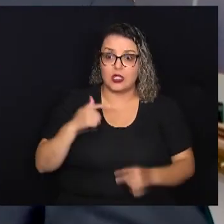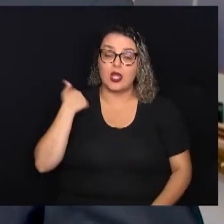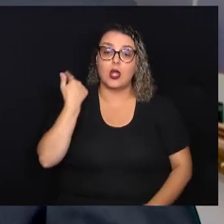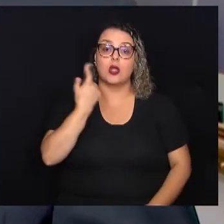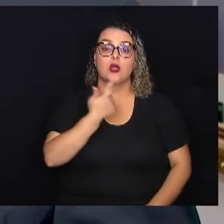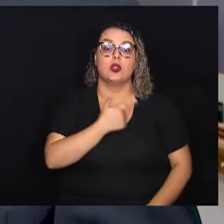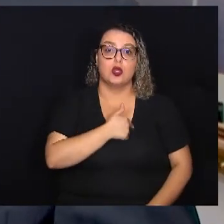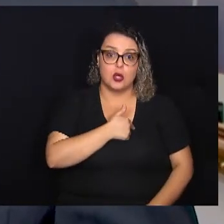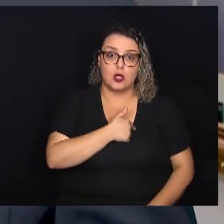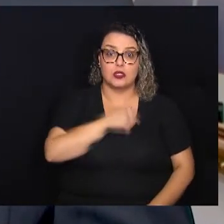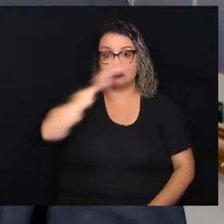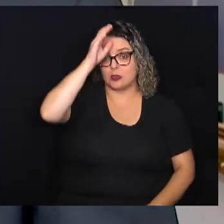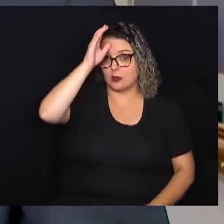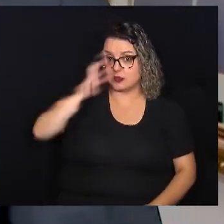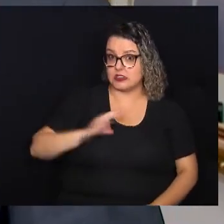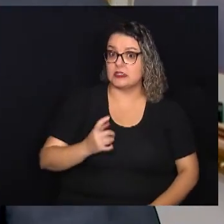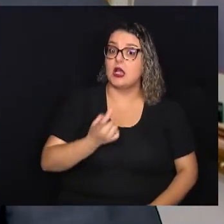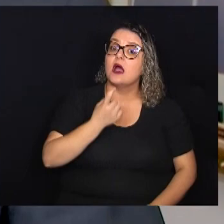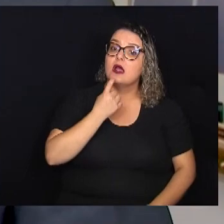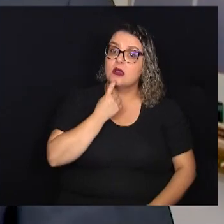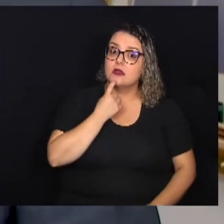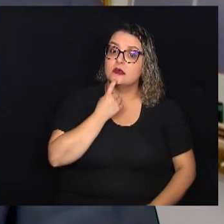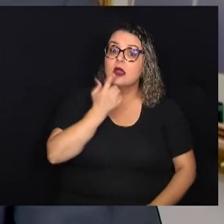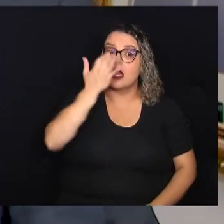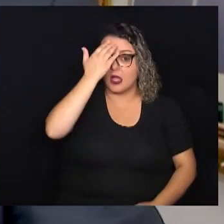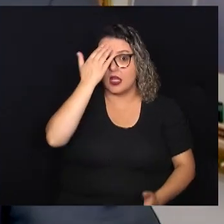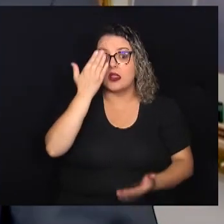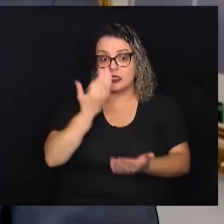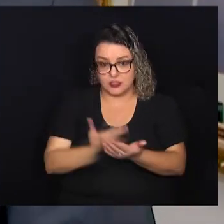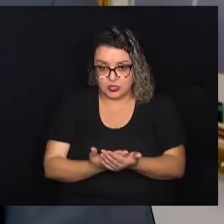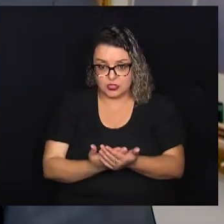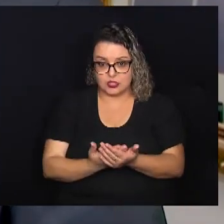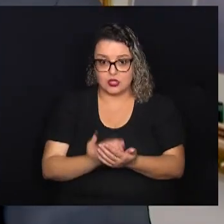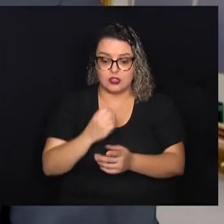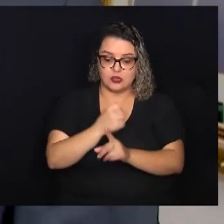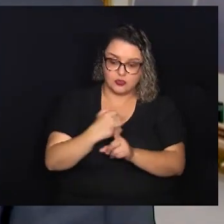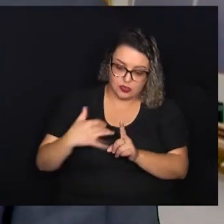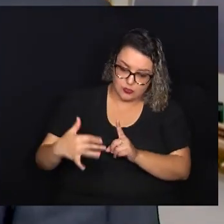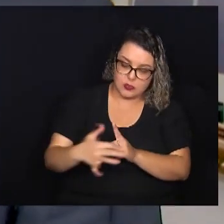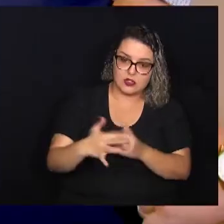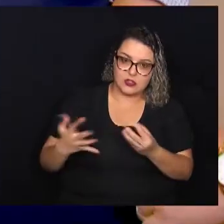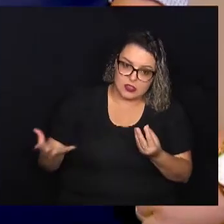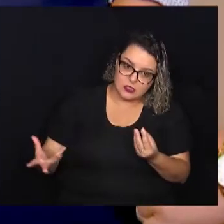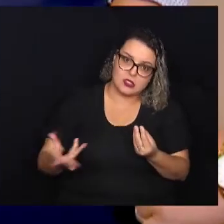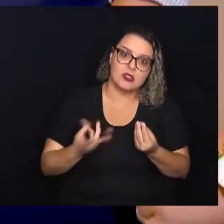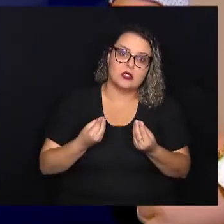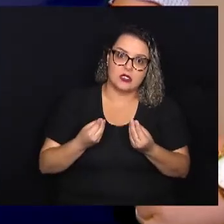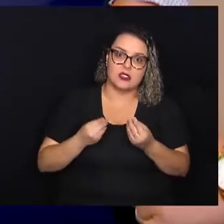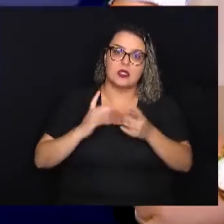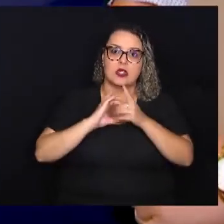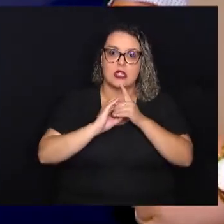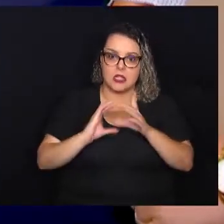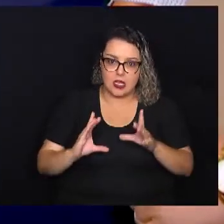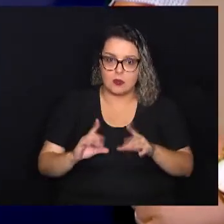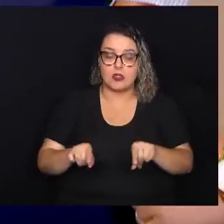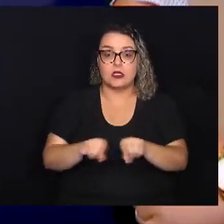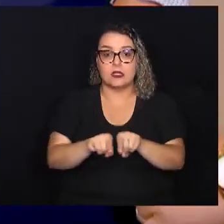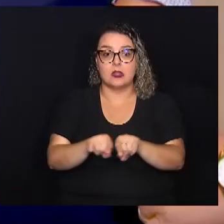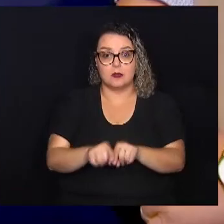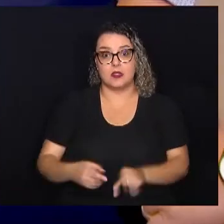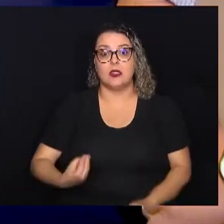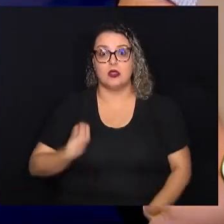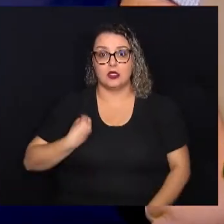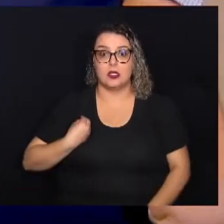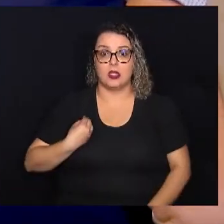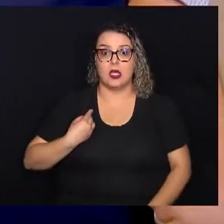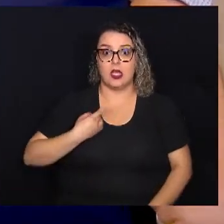como cidadãos de Campinas, acreditamos em uma sociedade plural e democrática. Também estiveram presentes a deputada